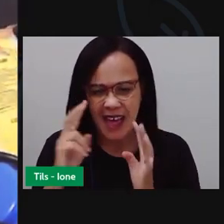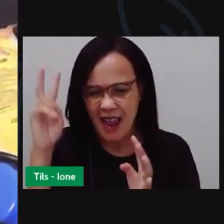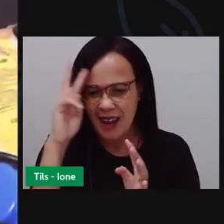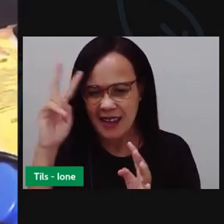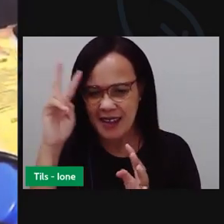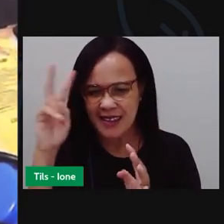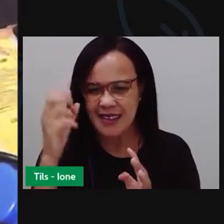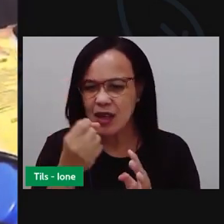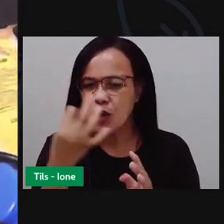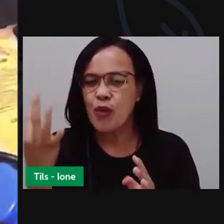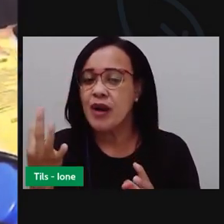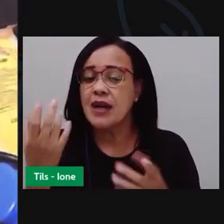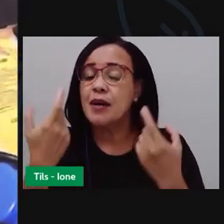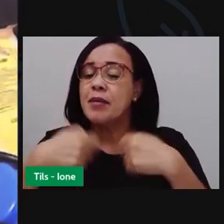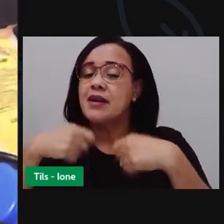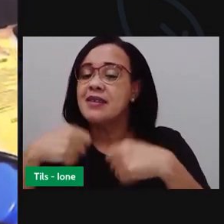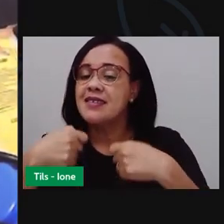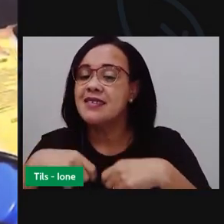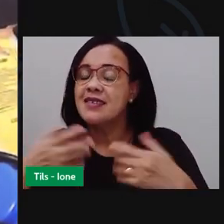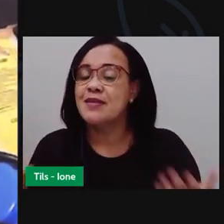são necessárias?